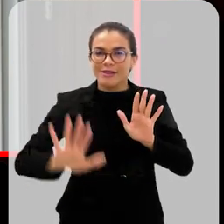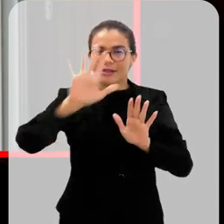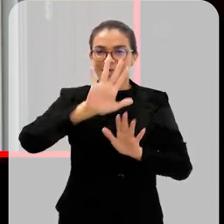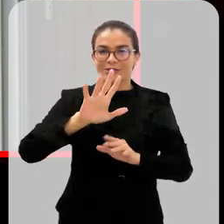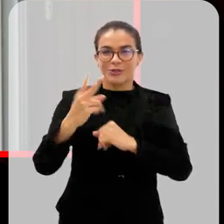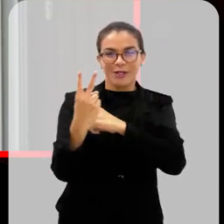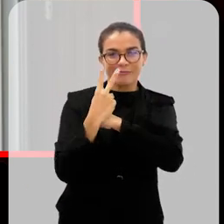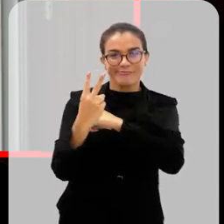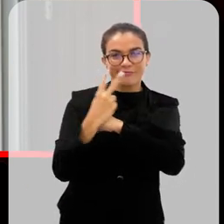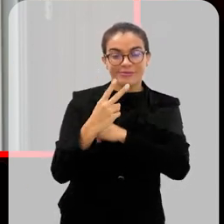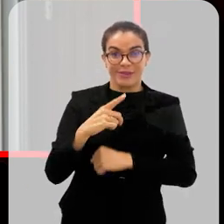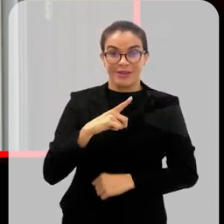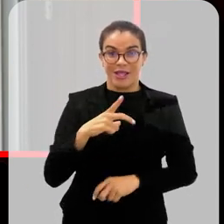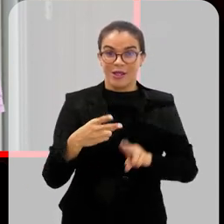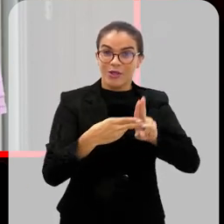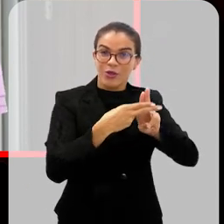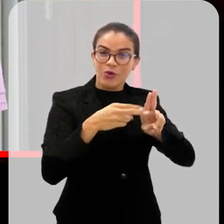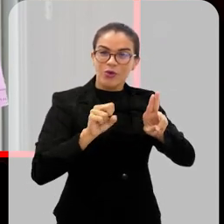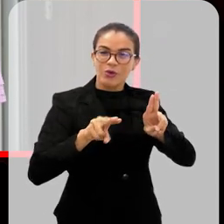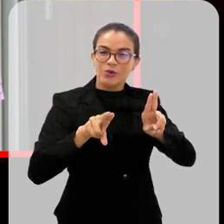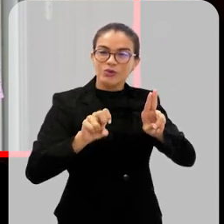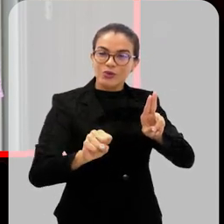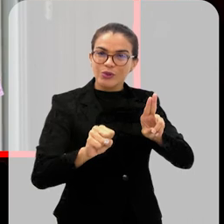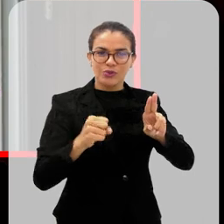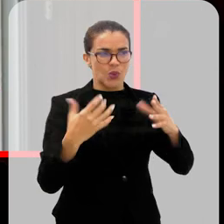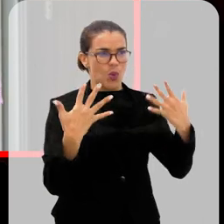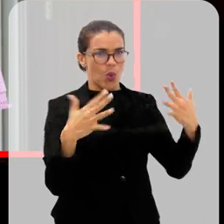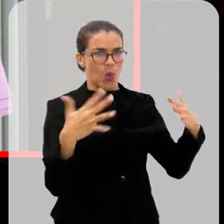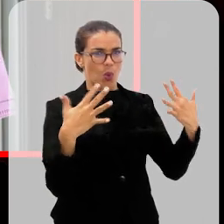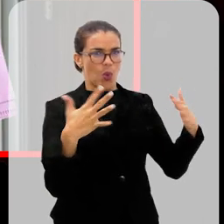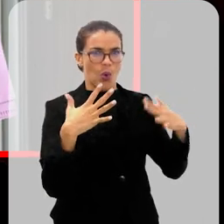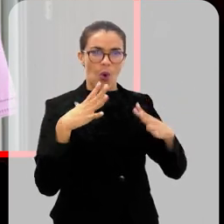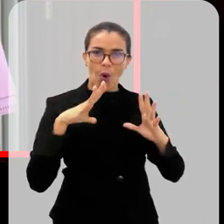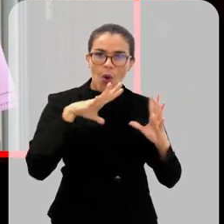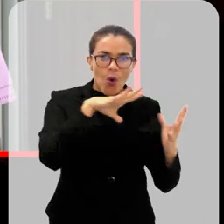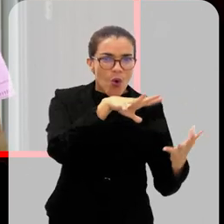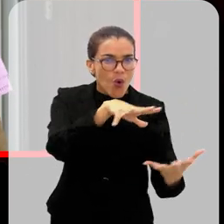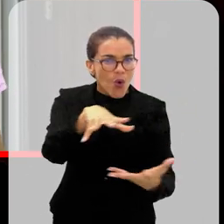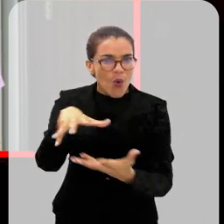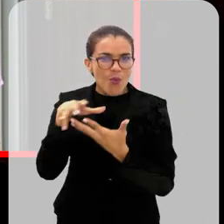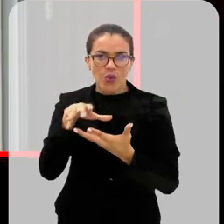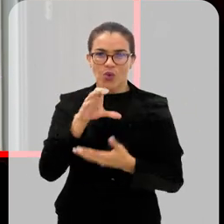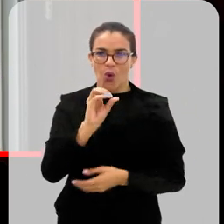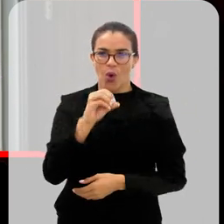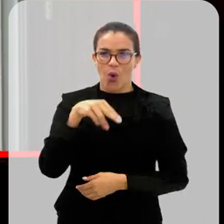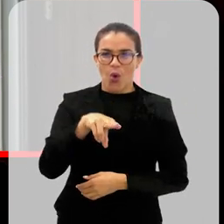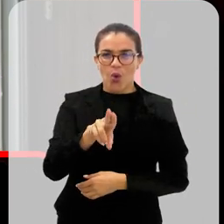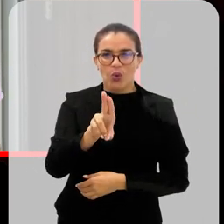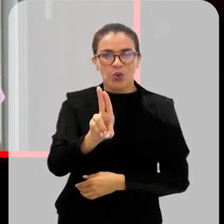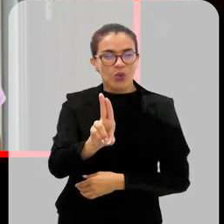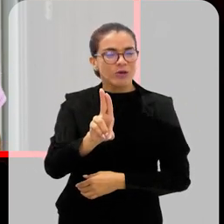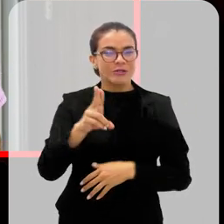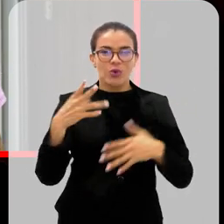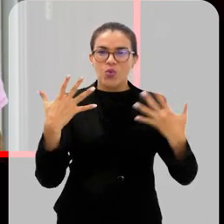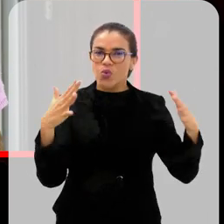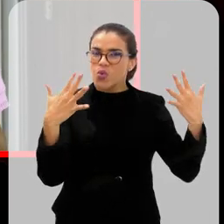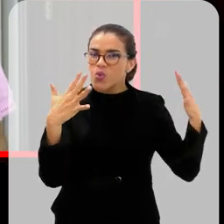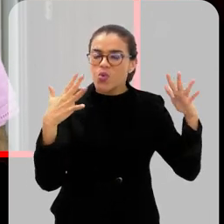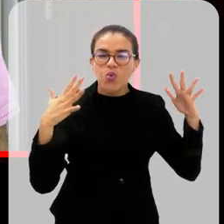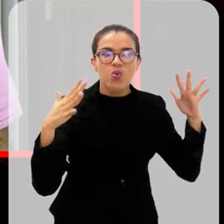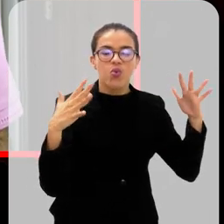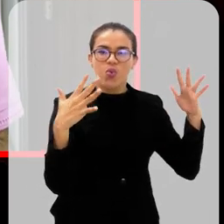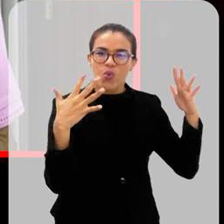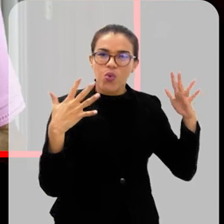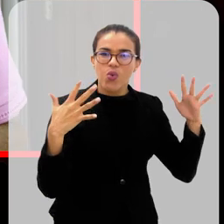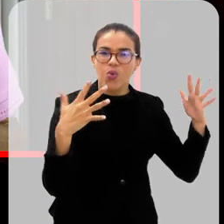de Imunização. Temos o SUS, que é parabenizado pela Organização Mundial da Saúde. Somos o